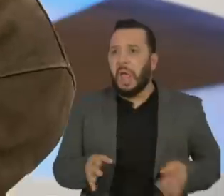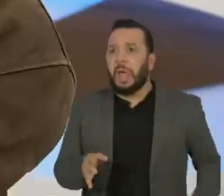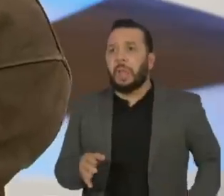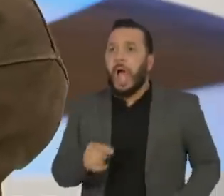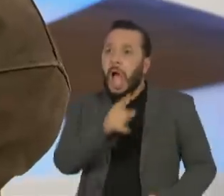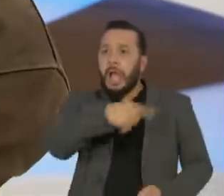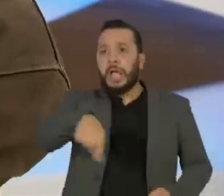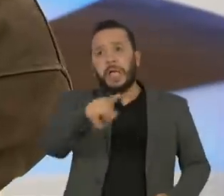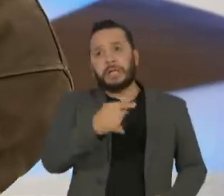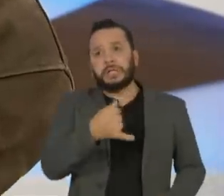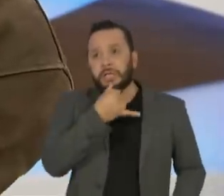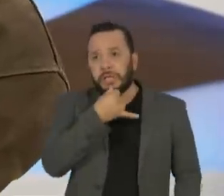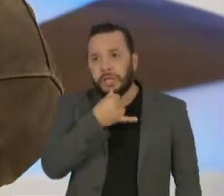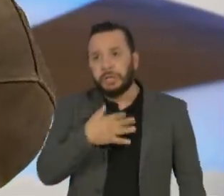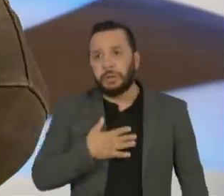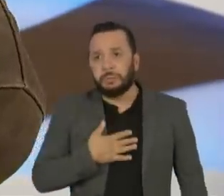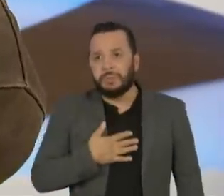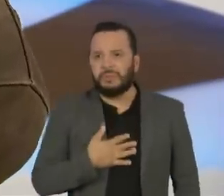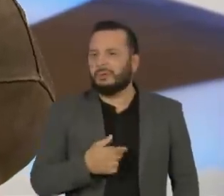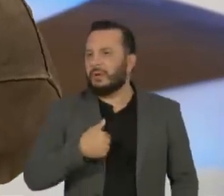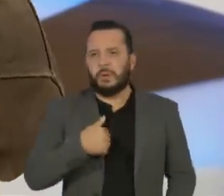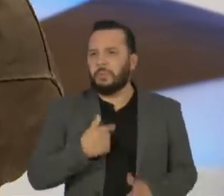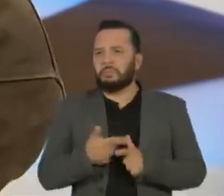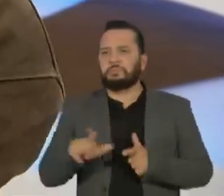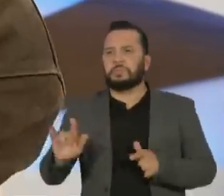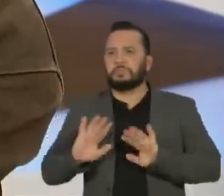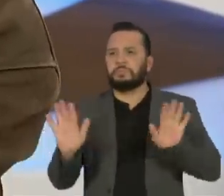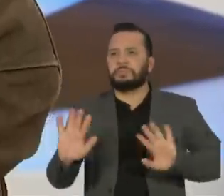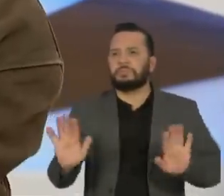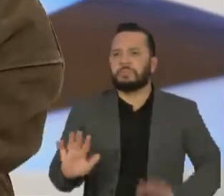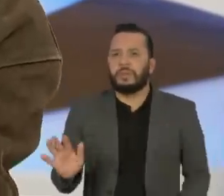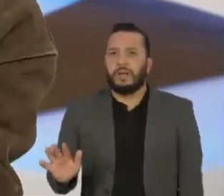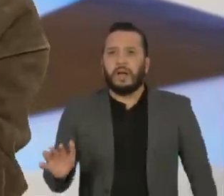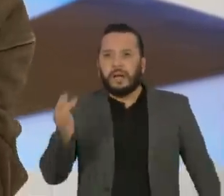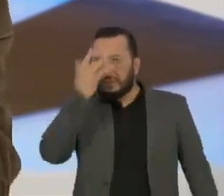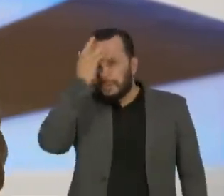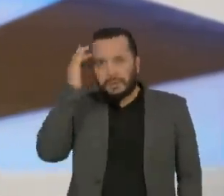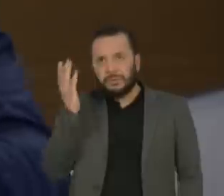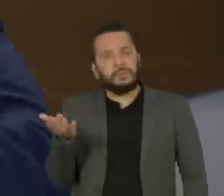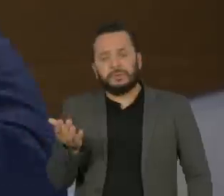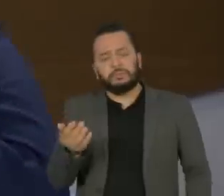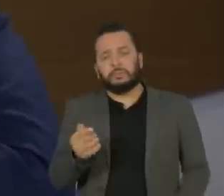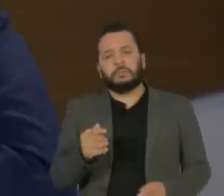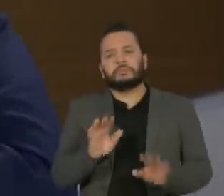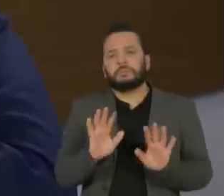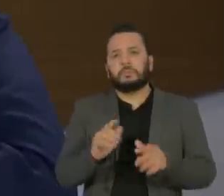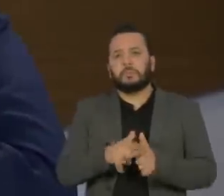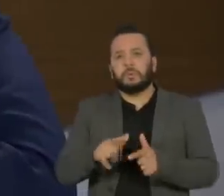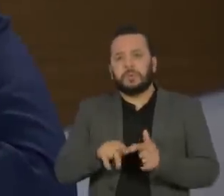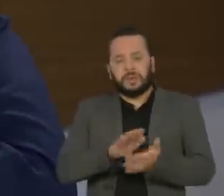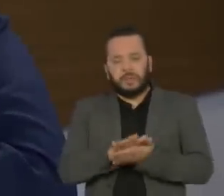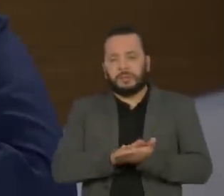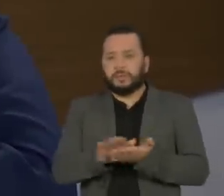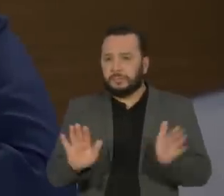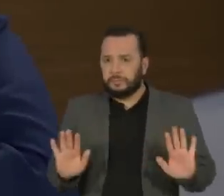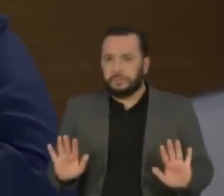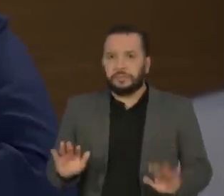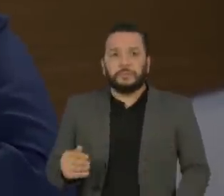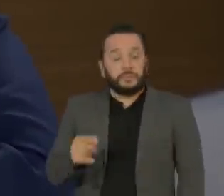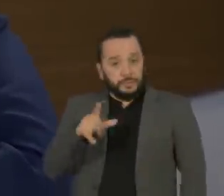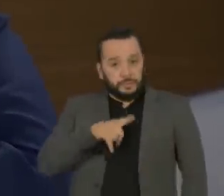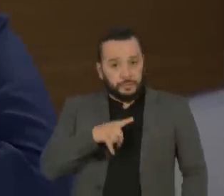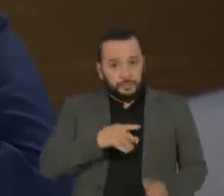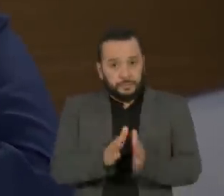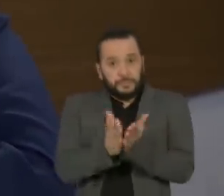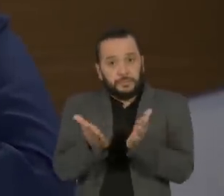o seu grupo. Eu não tenho esse problema comigo. Eu acho que as pessoas não deveriam ter. Lobão, dando um spoiler do seu livro, você termina fazendo uma